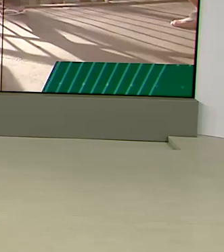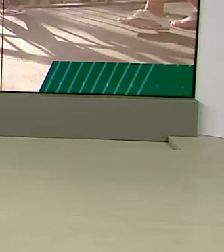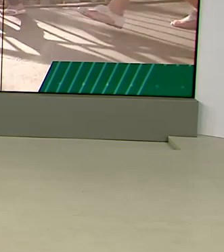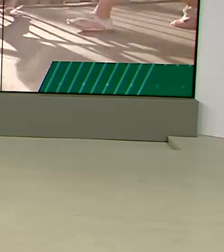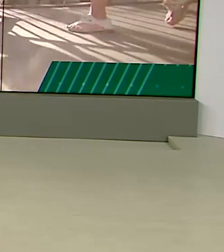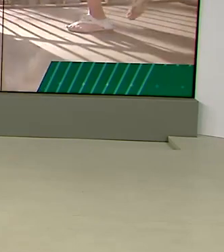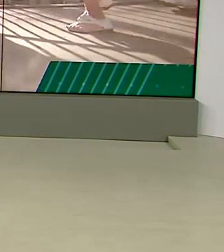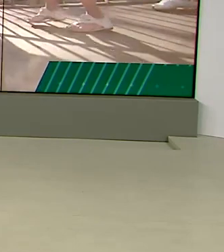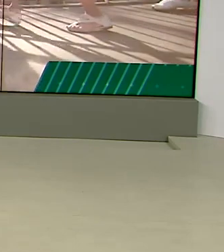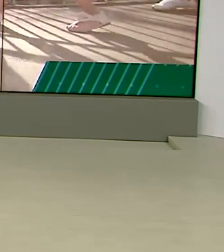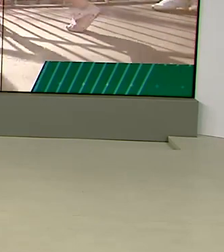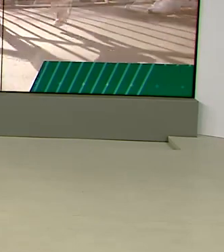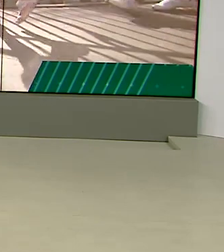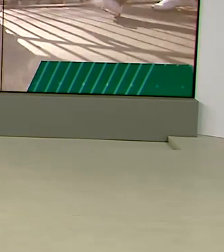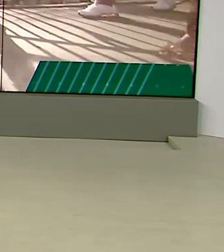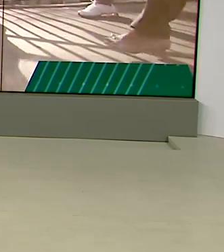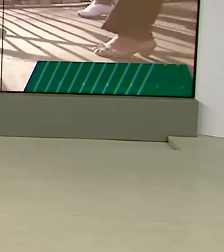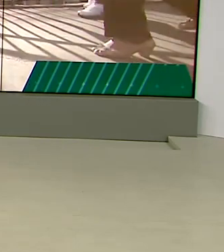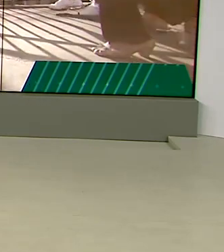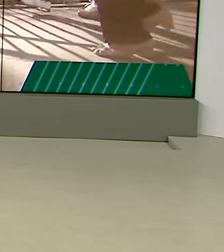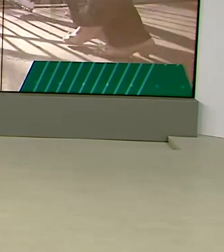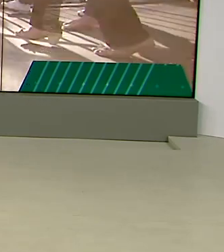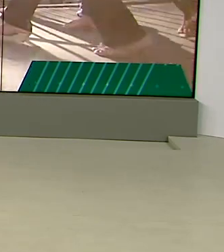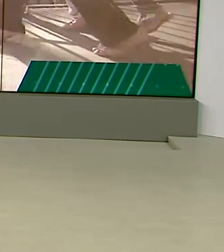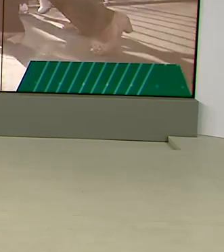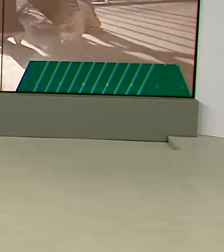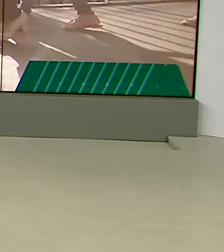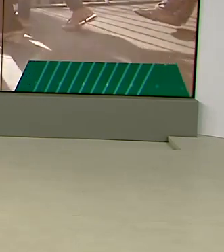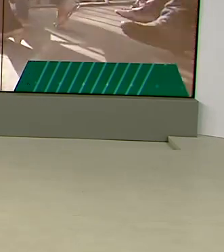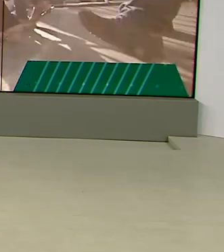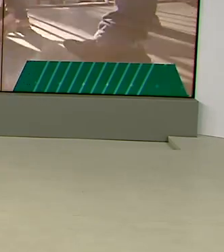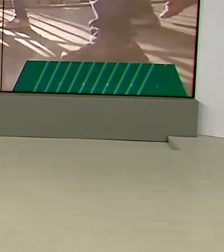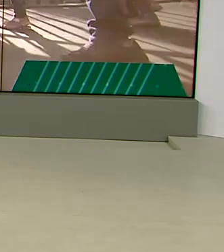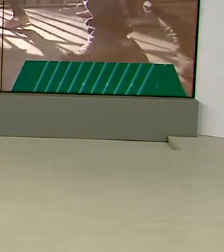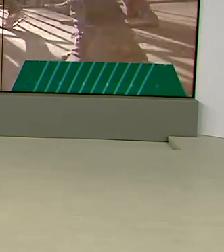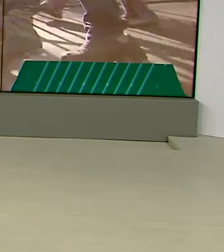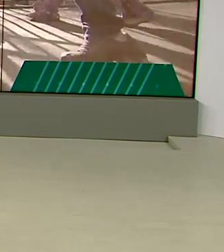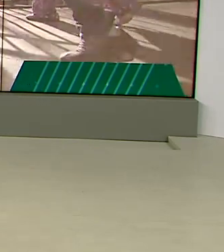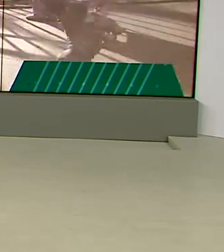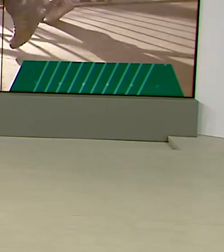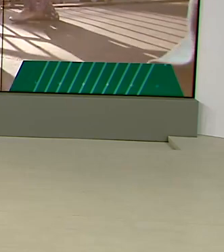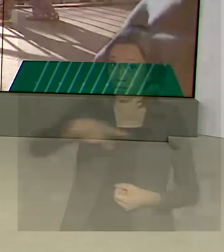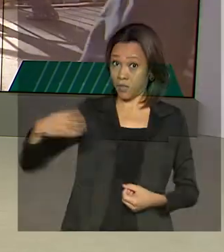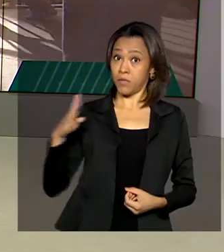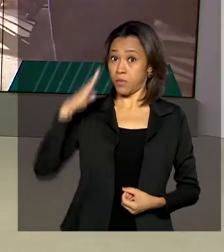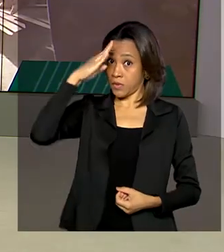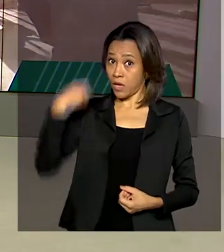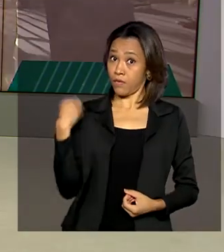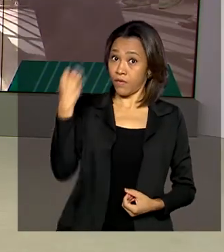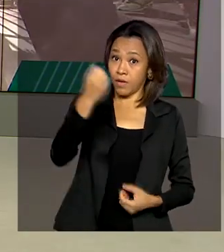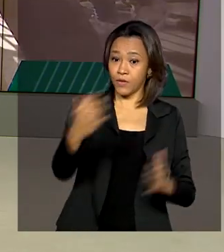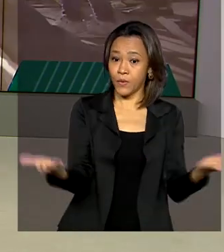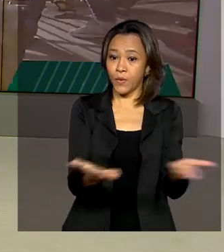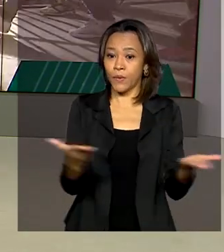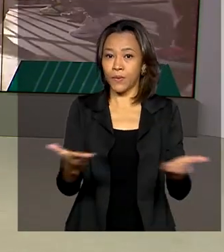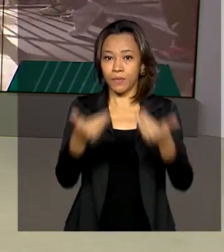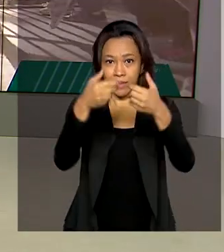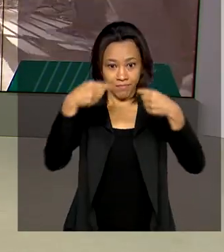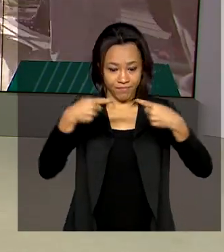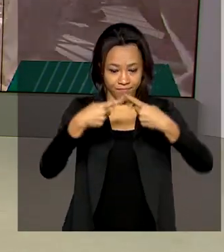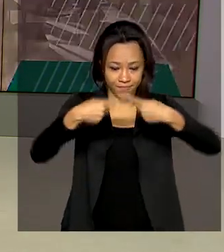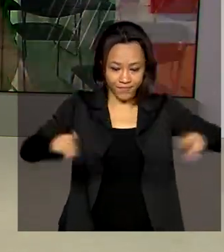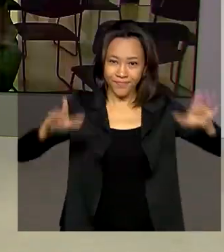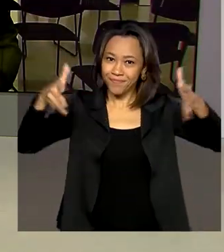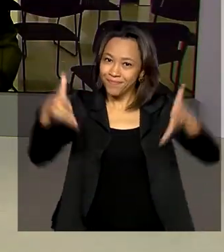estação do Projeto Sirius em Campinas, interior de São Paulo. O presidente Jair Bolsonaro viaja hoje para participar desta inauguração. E o